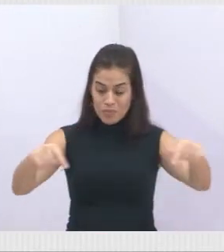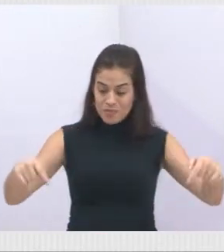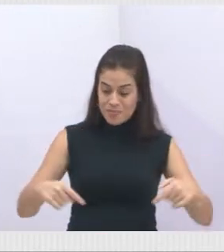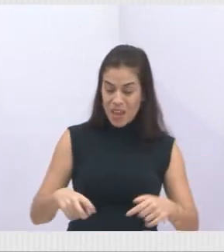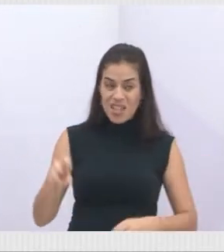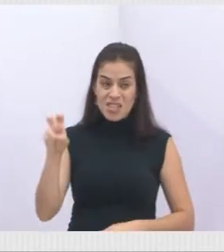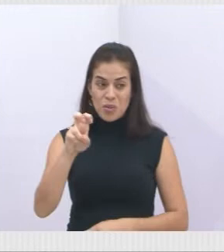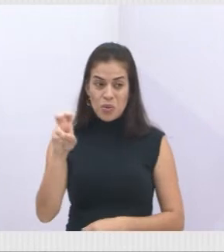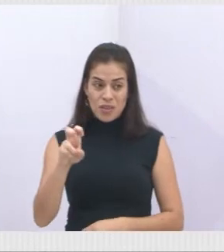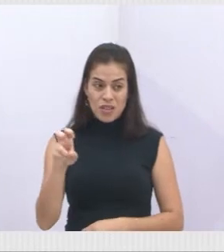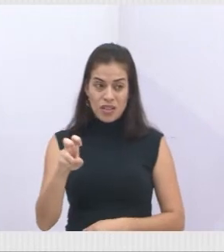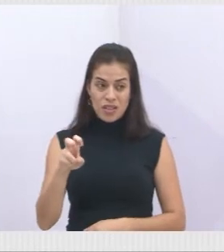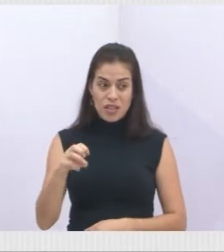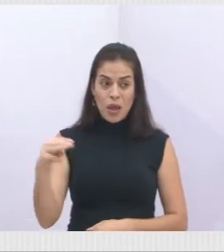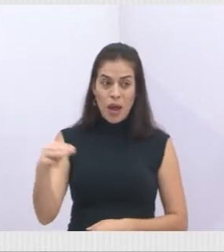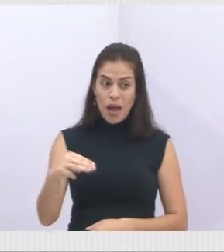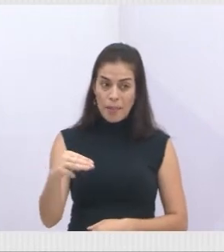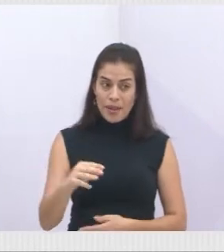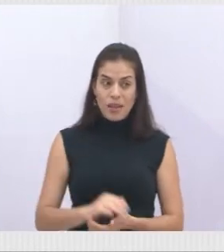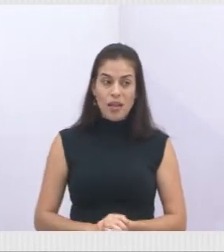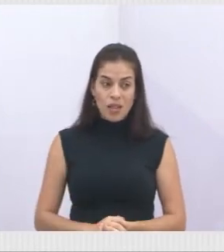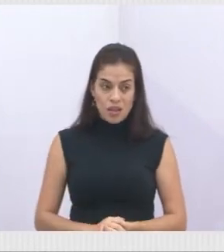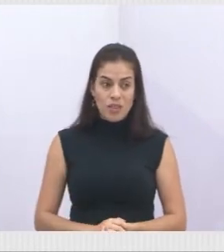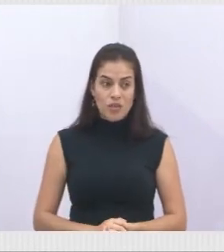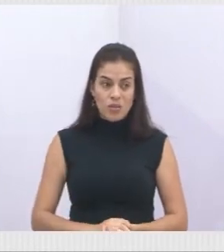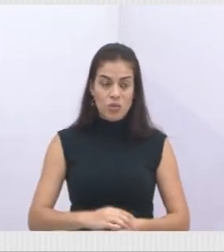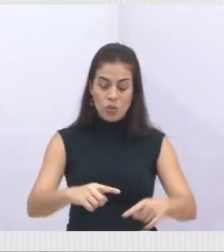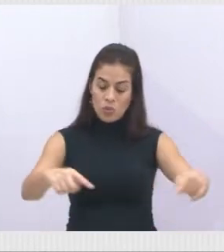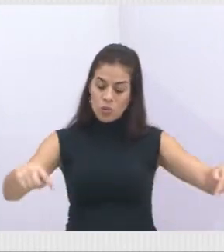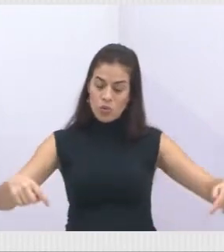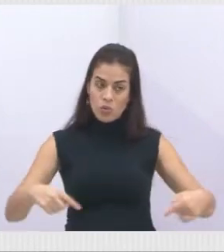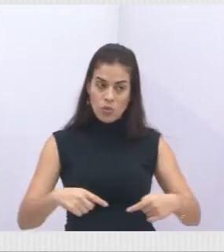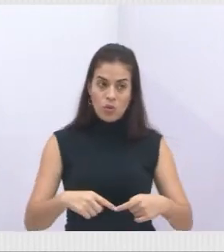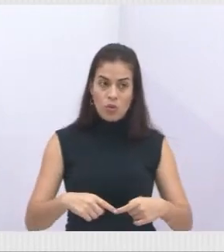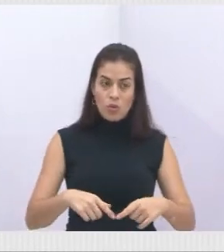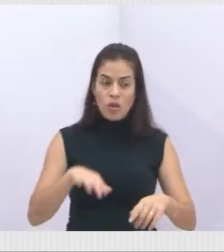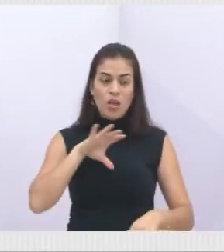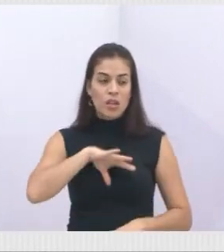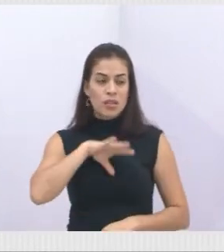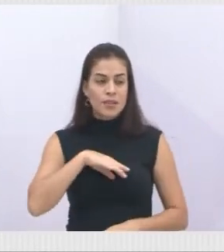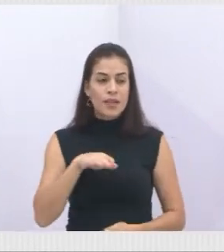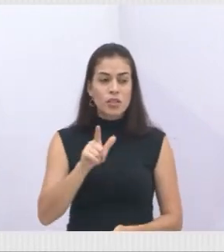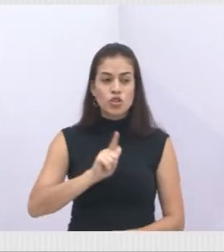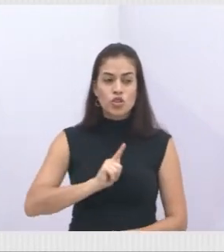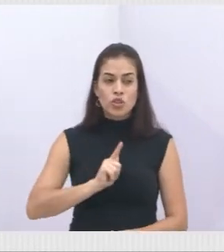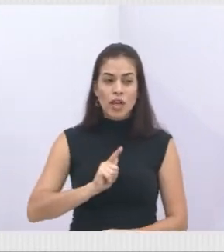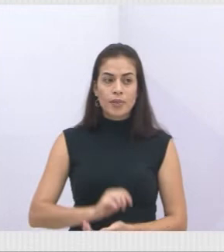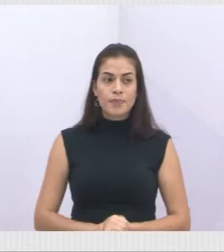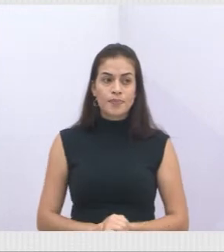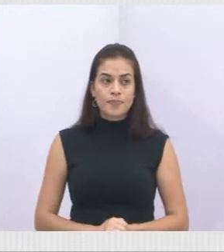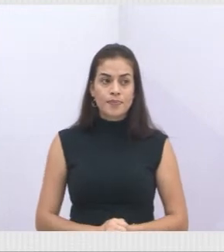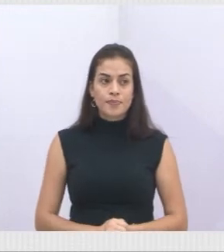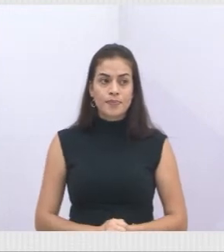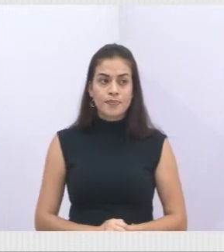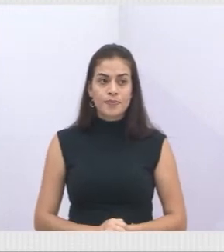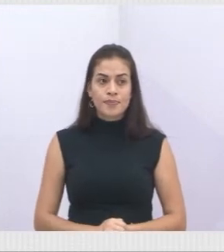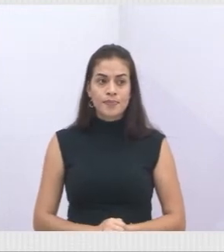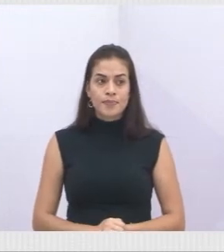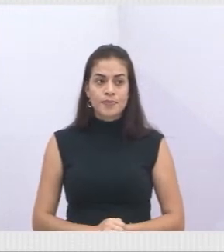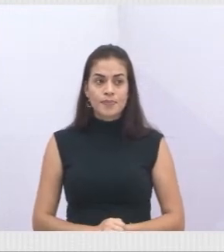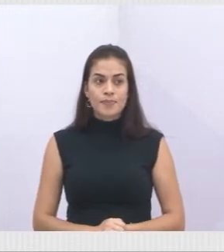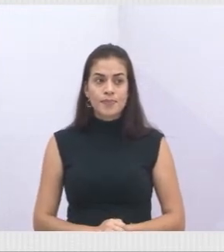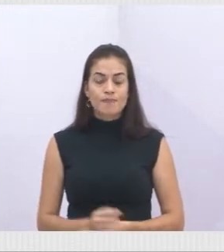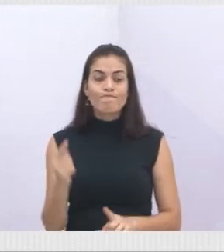que é o passivo ambiental que o município tem. Aí, atingir 20% do índice de cobertura